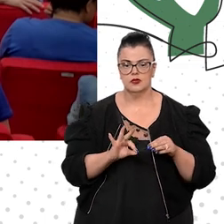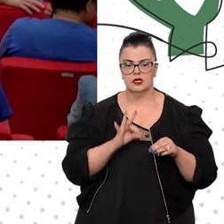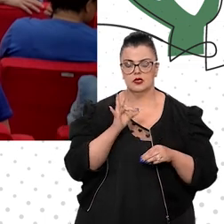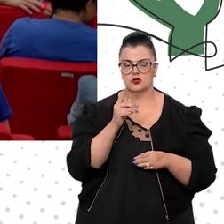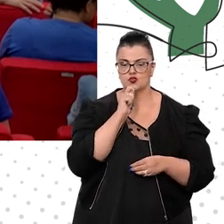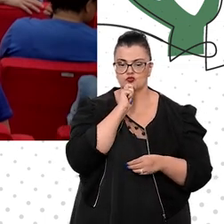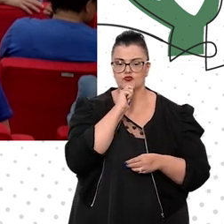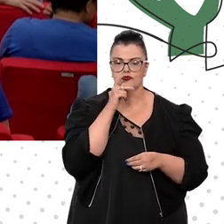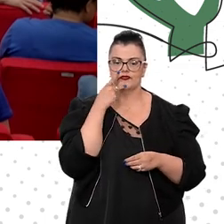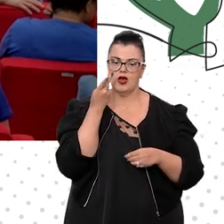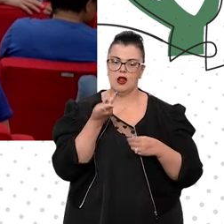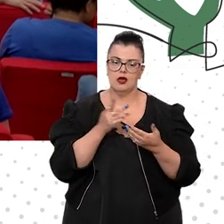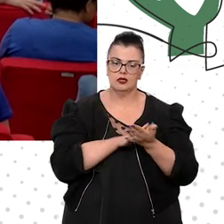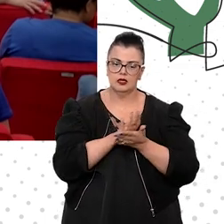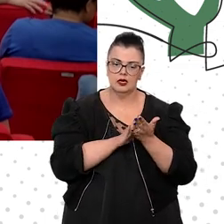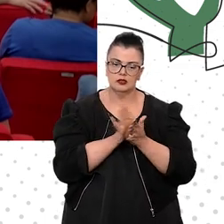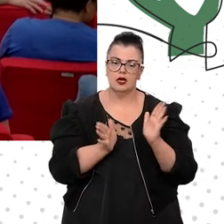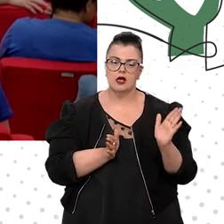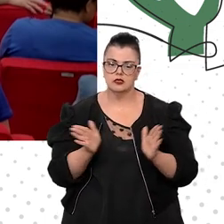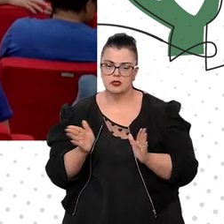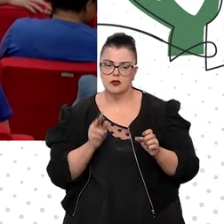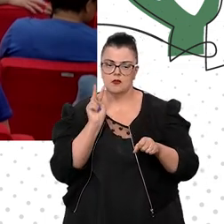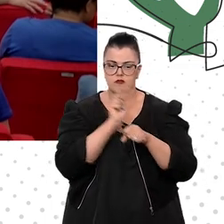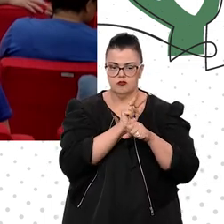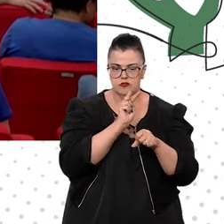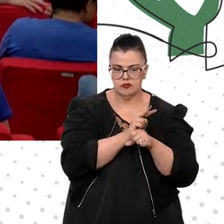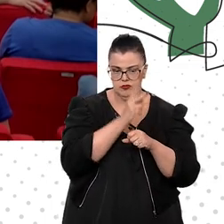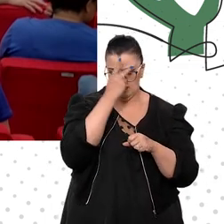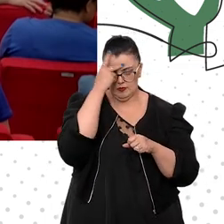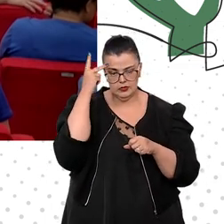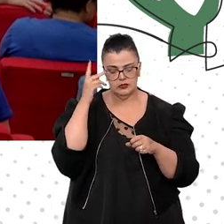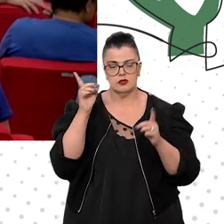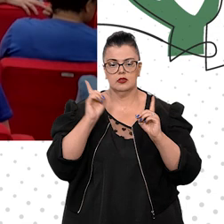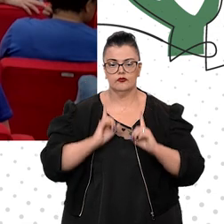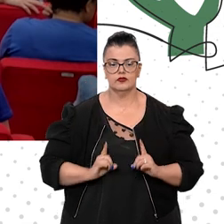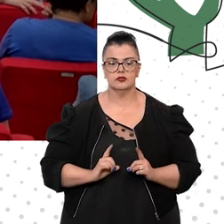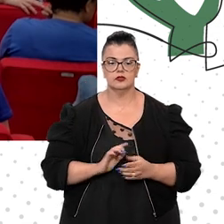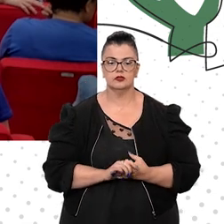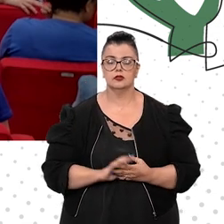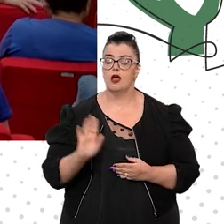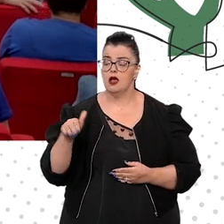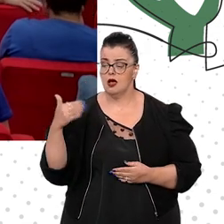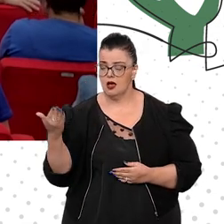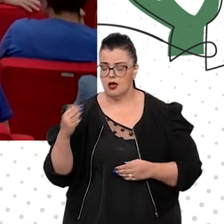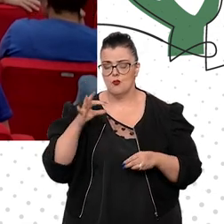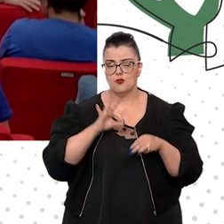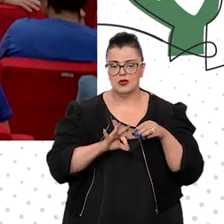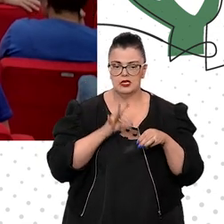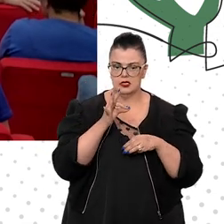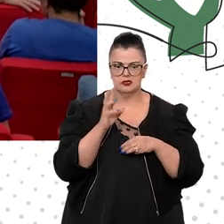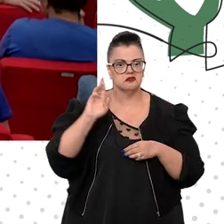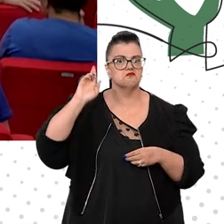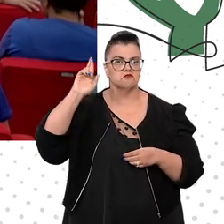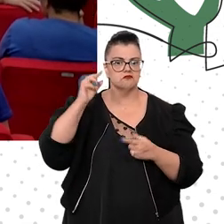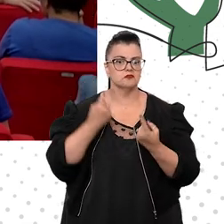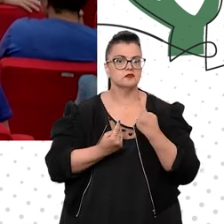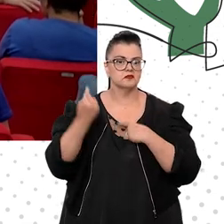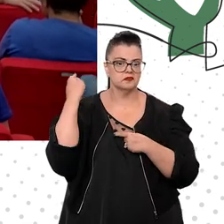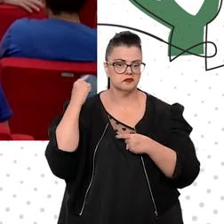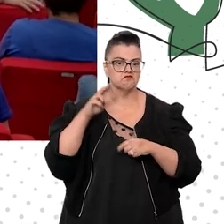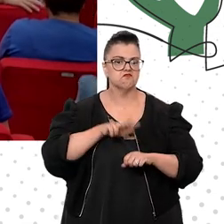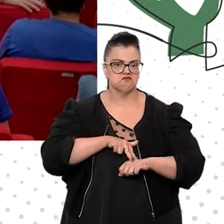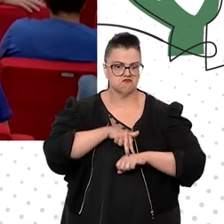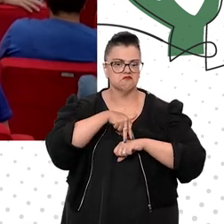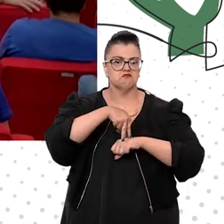em acessibilidade, em proteção das pessoas com deficiência, foi ela que tomou a frente